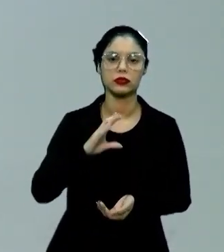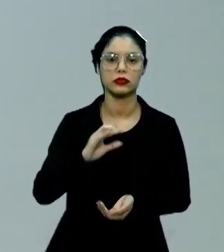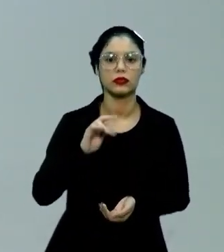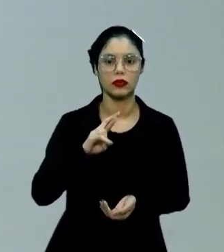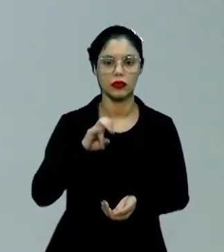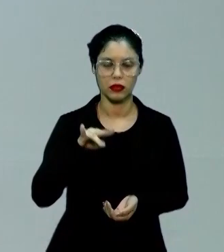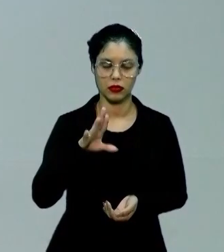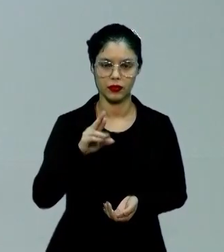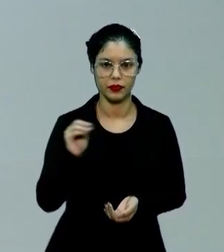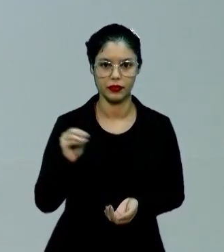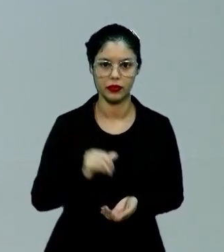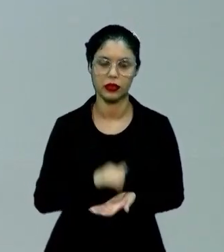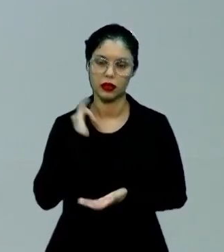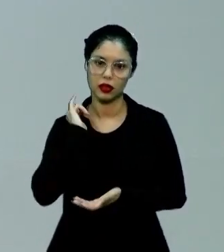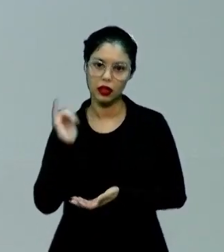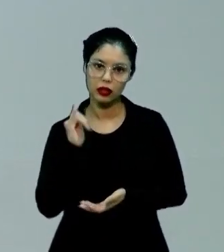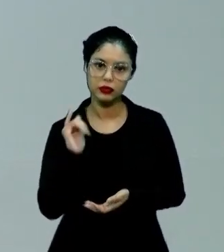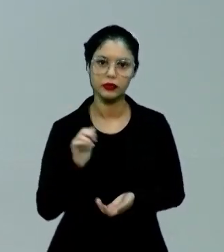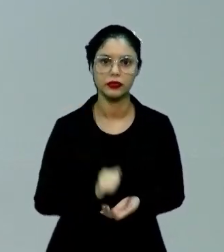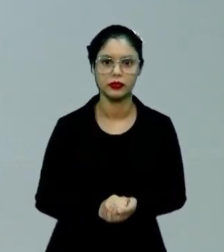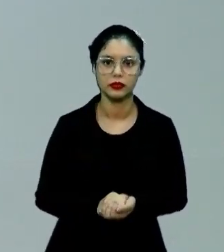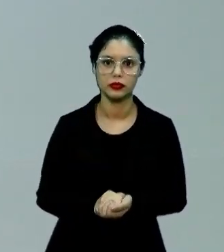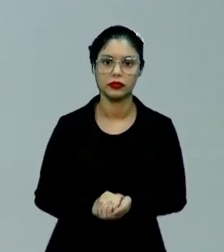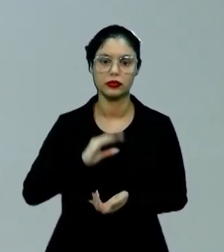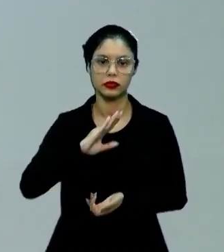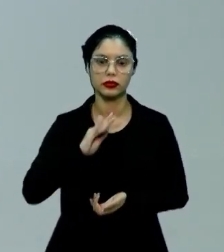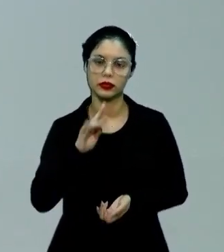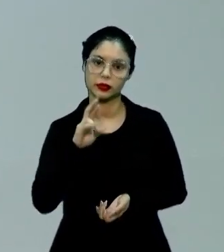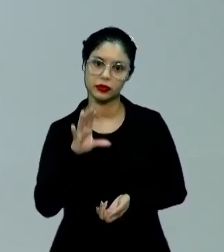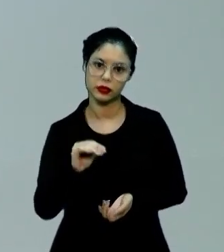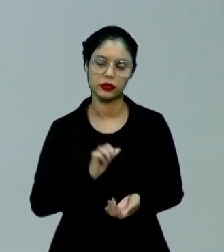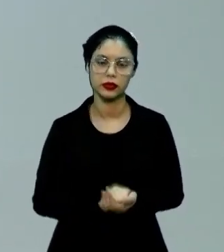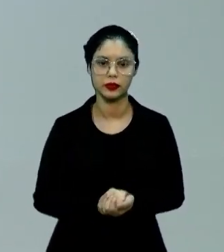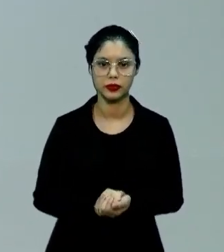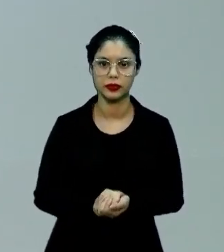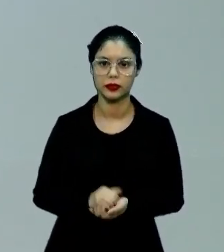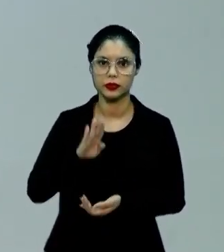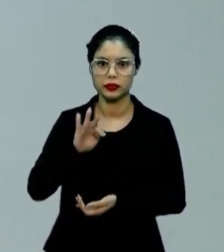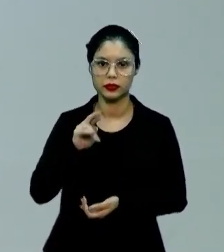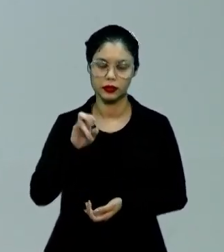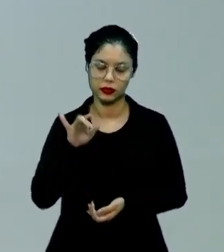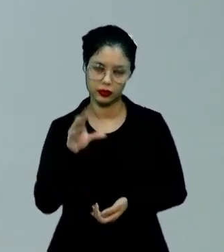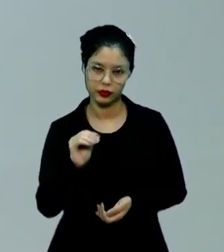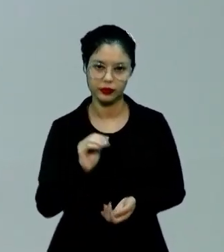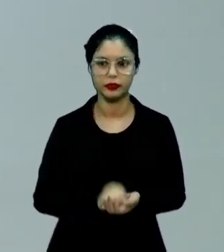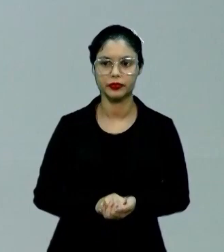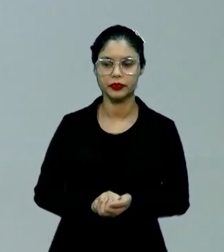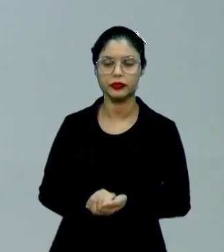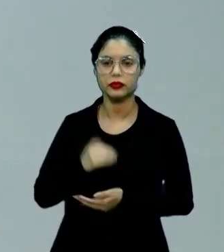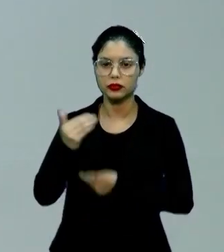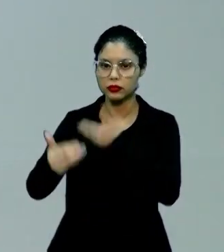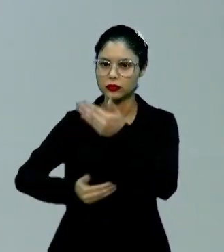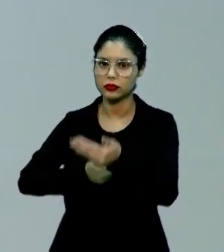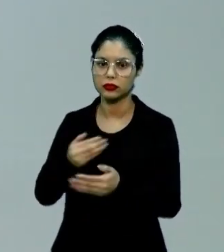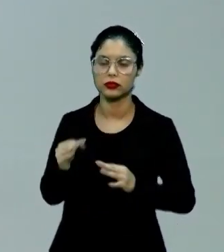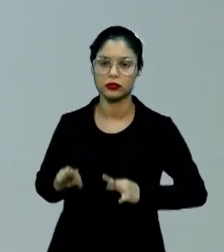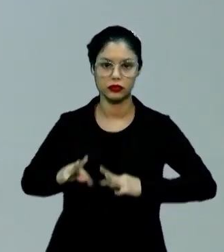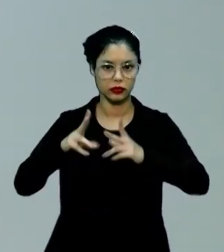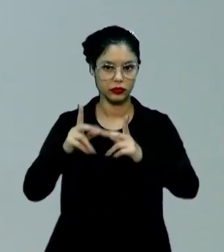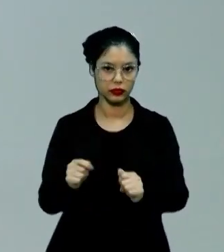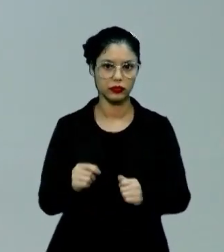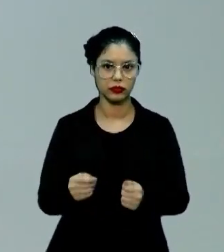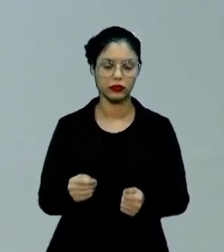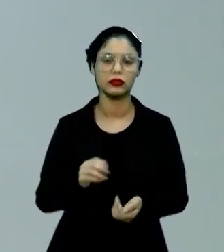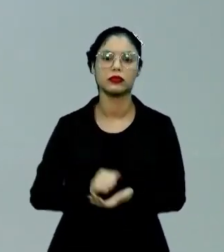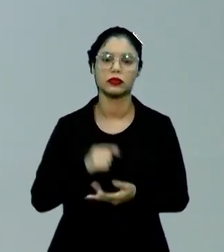história de Bentinho e Capitu. E o enredo se desenvolve em torno do